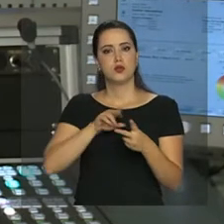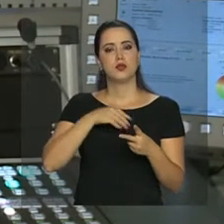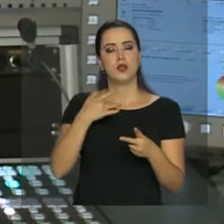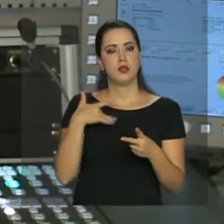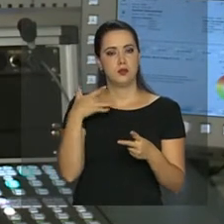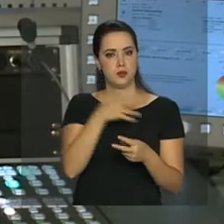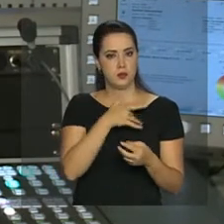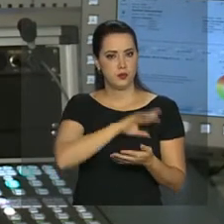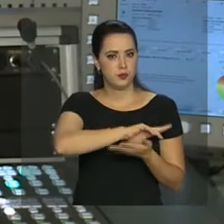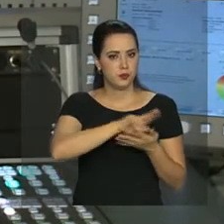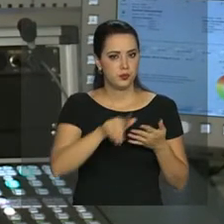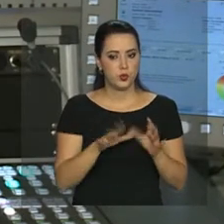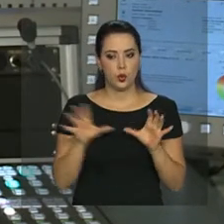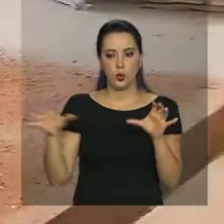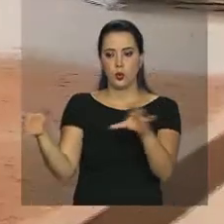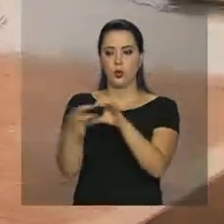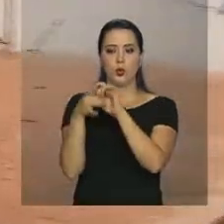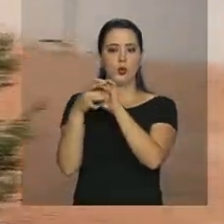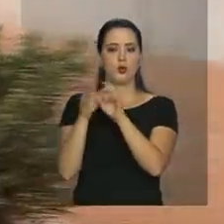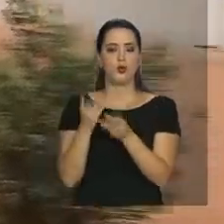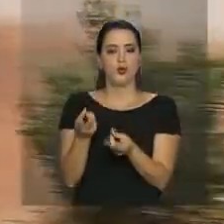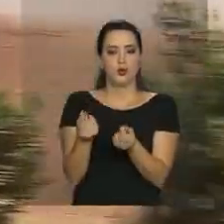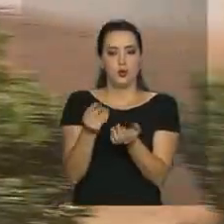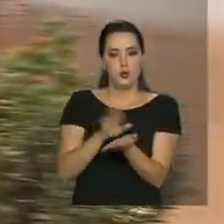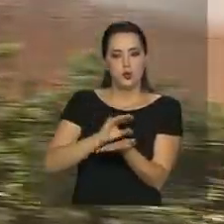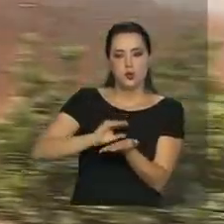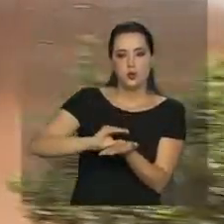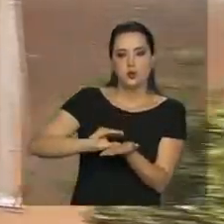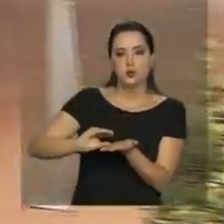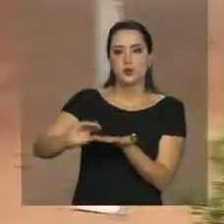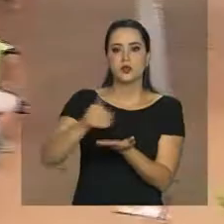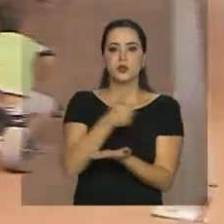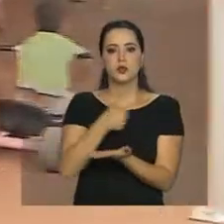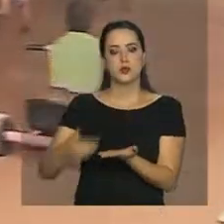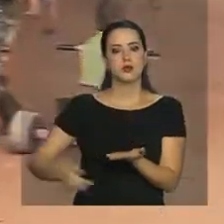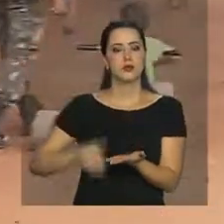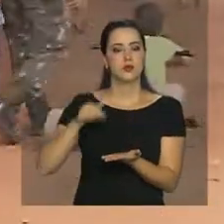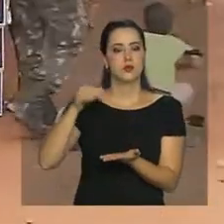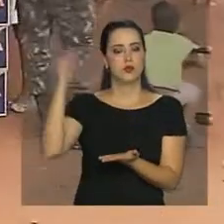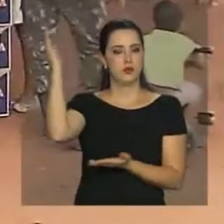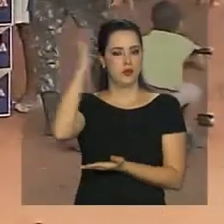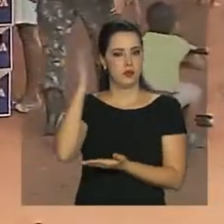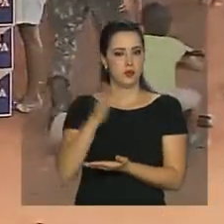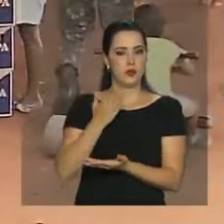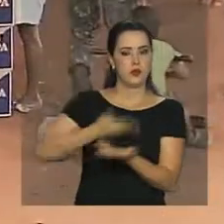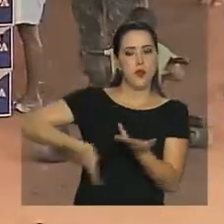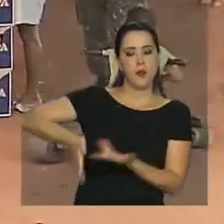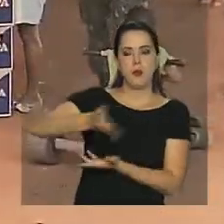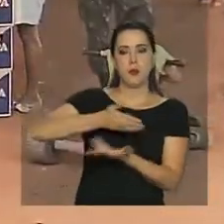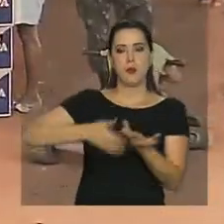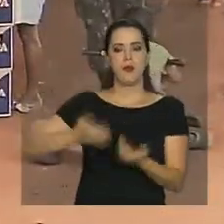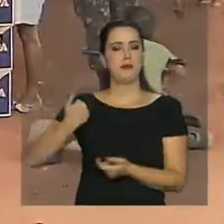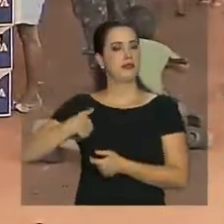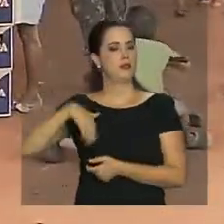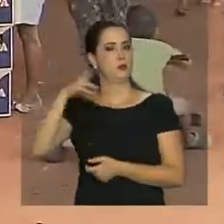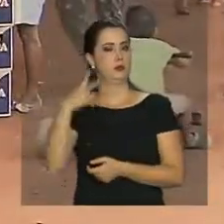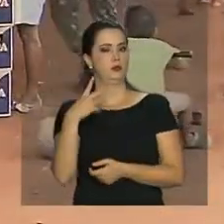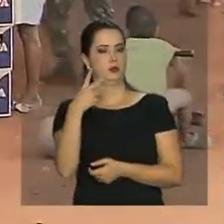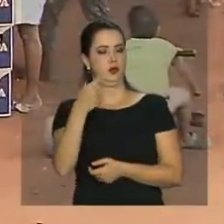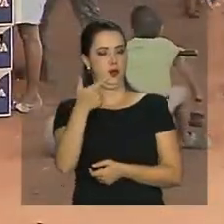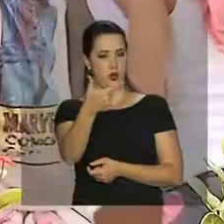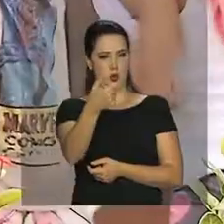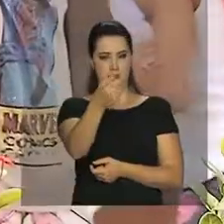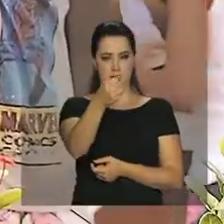de saúde. Todos esses investimentos do governo brasileiro já movimentaram mais de 200